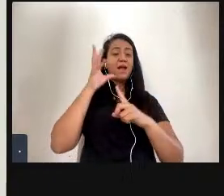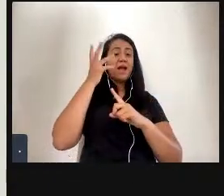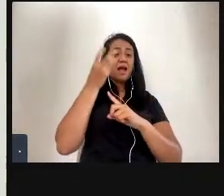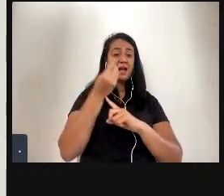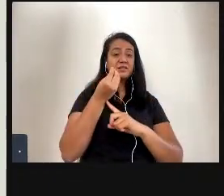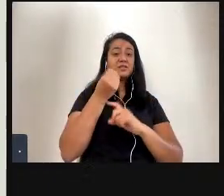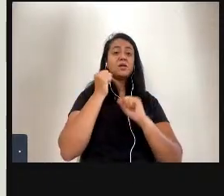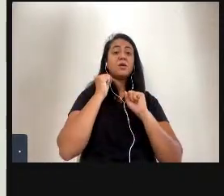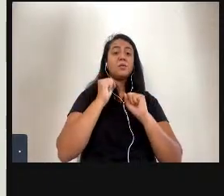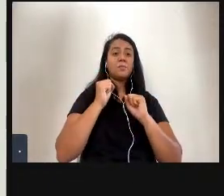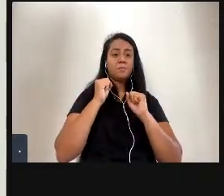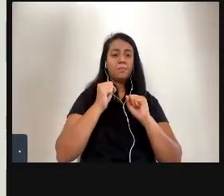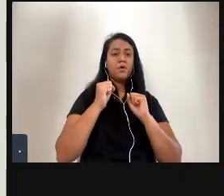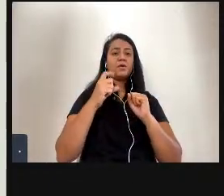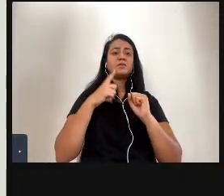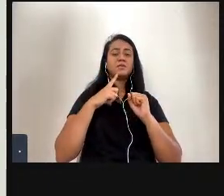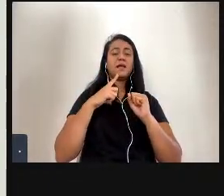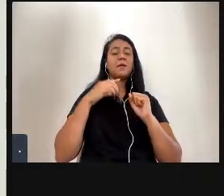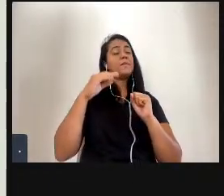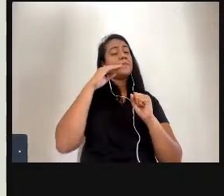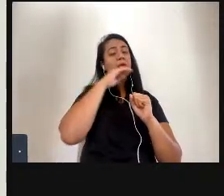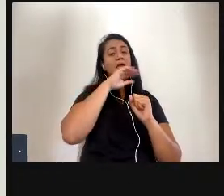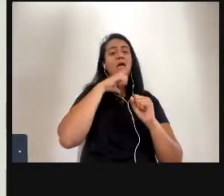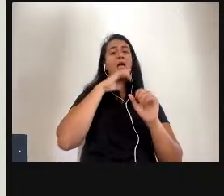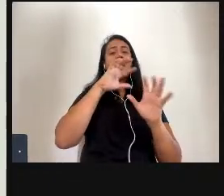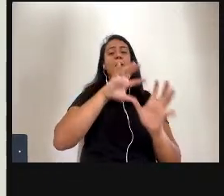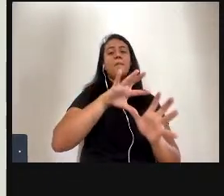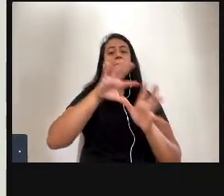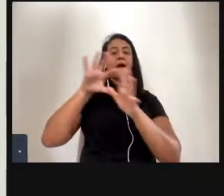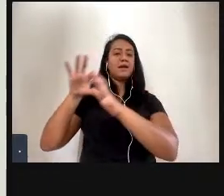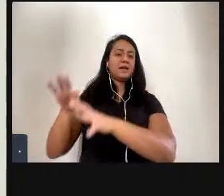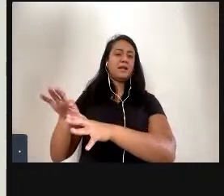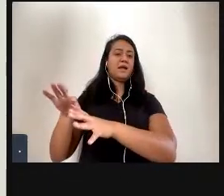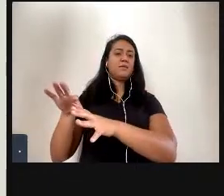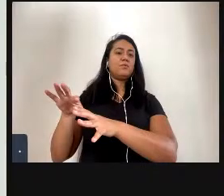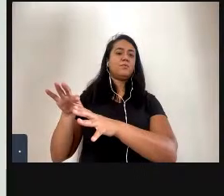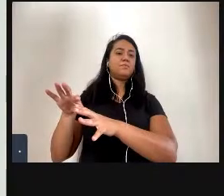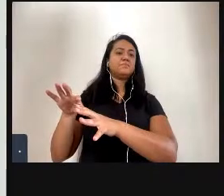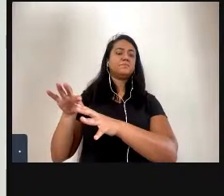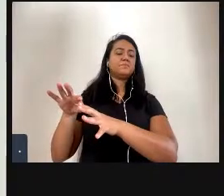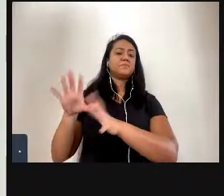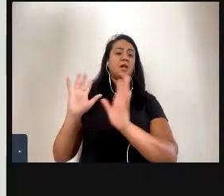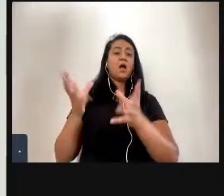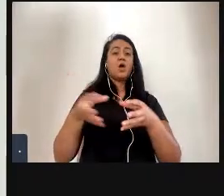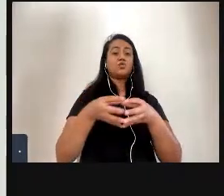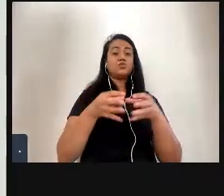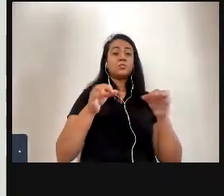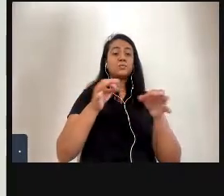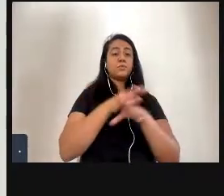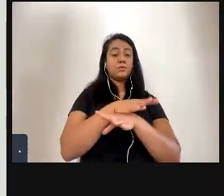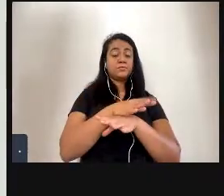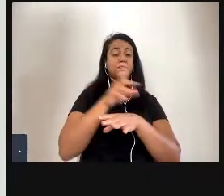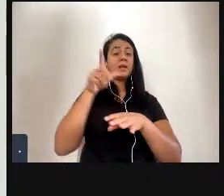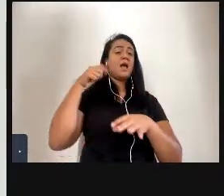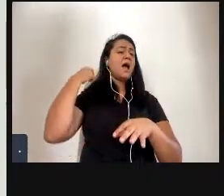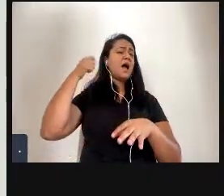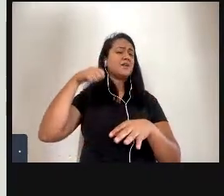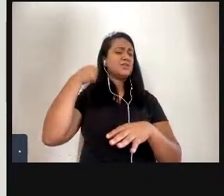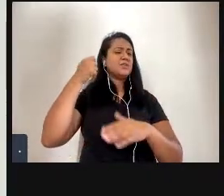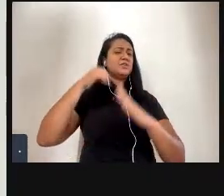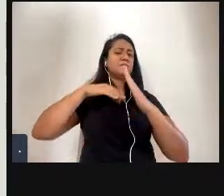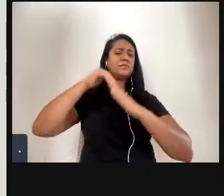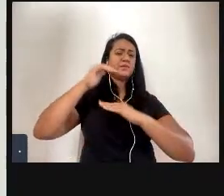estruturas políticas institucionalizadas. Então, diante disso, o artista ou artista